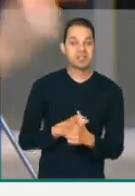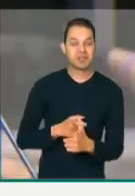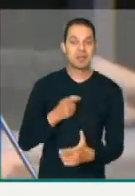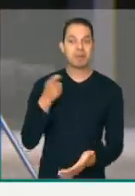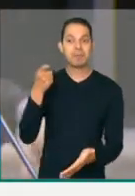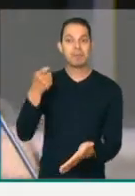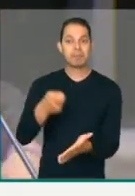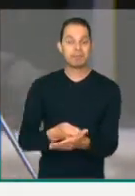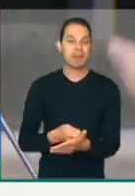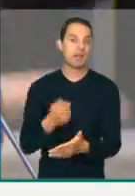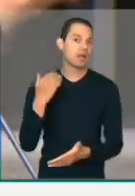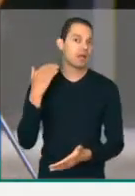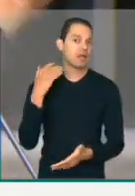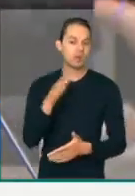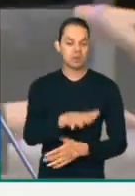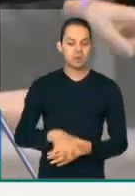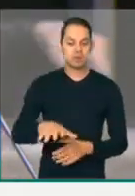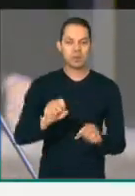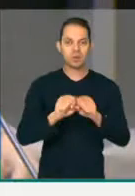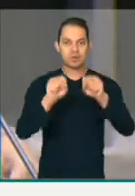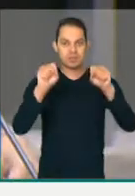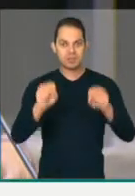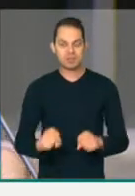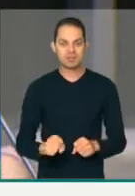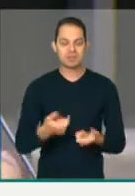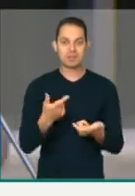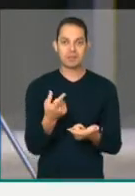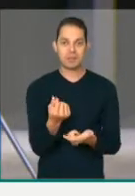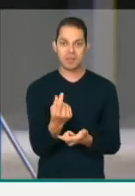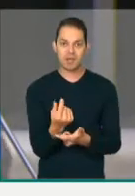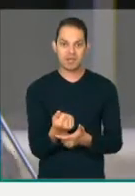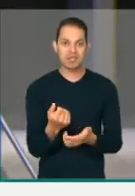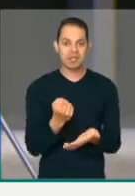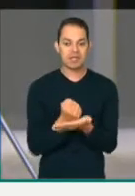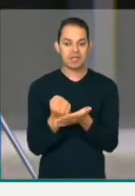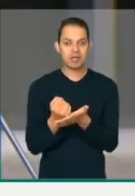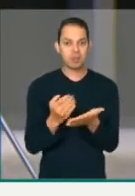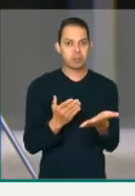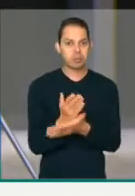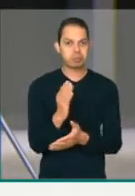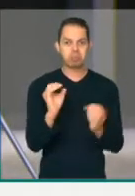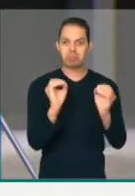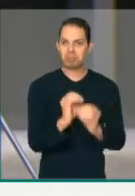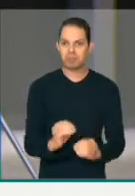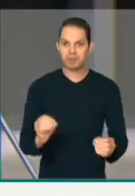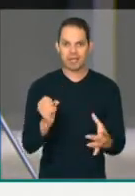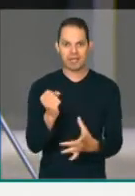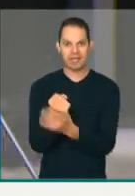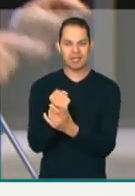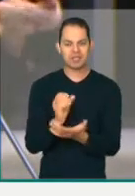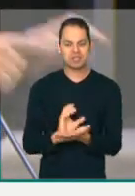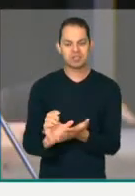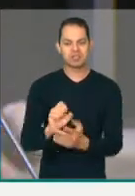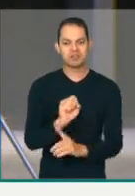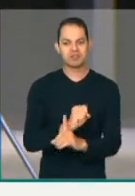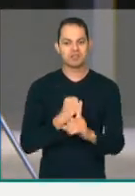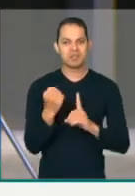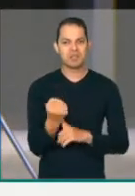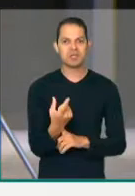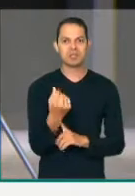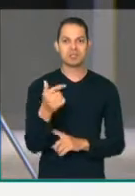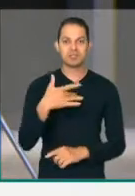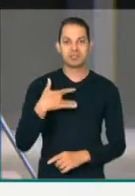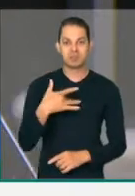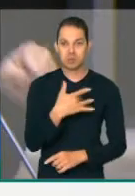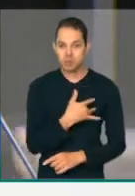pagar parasita do sistema financeiro, de uma dívida que nunca foi auditada. E não para garantir investimento social, para colocar dinheiro na